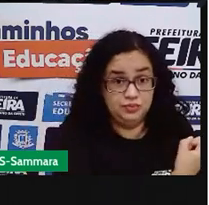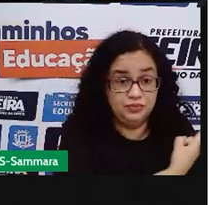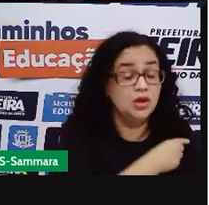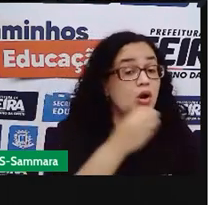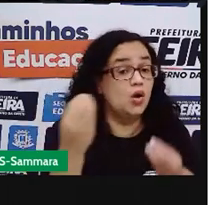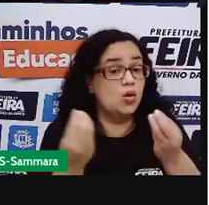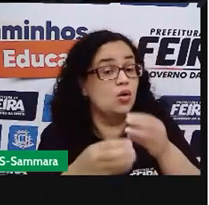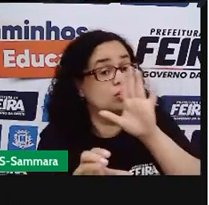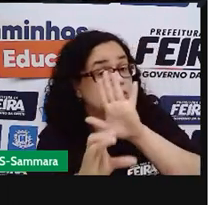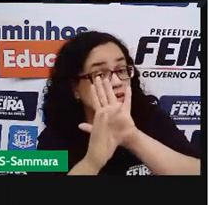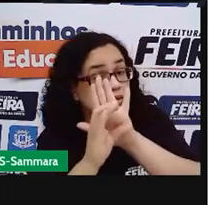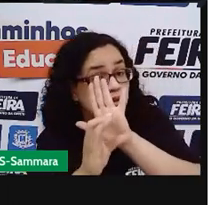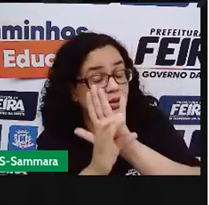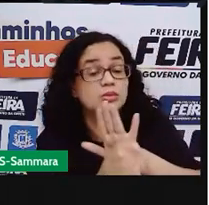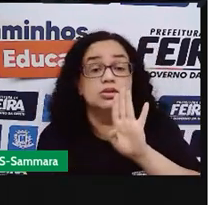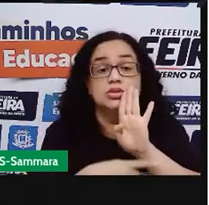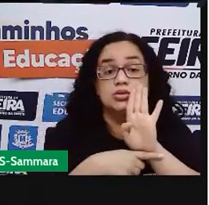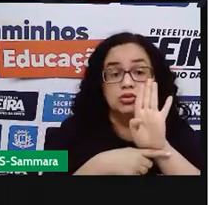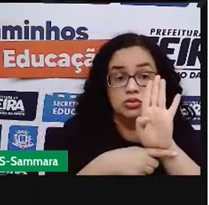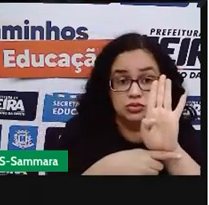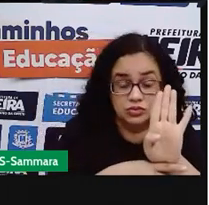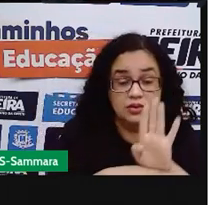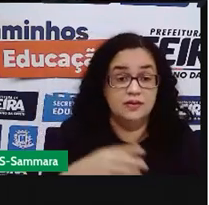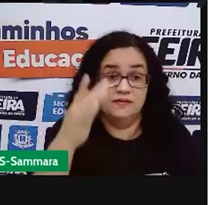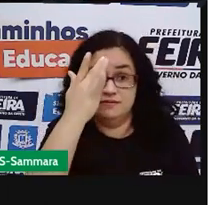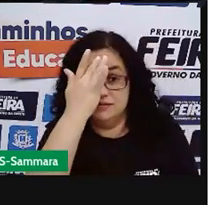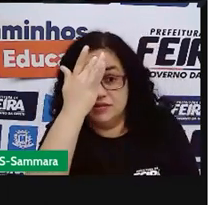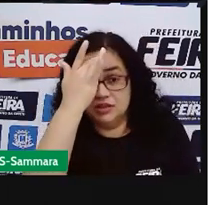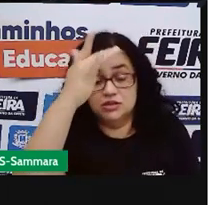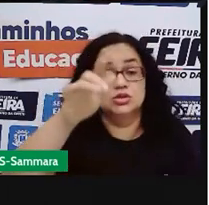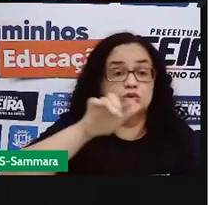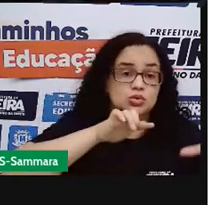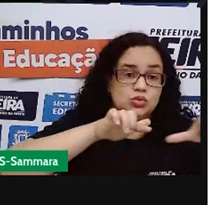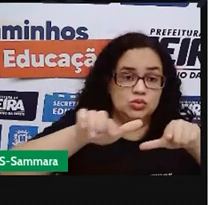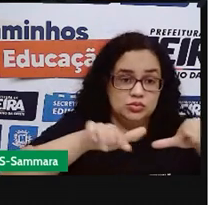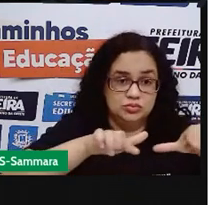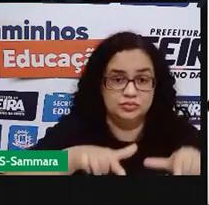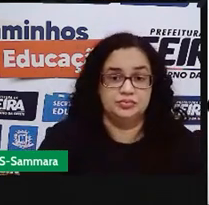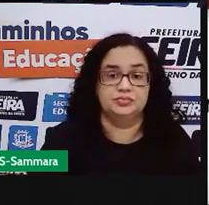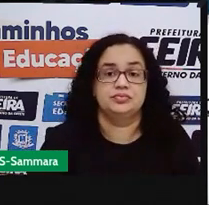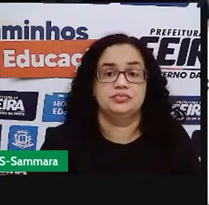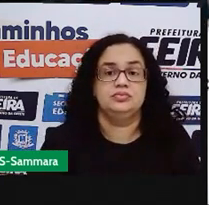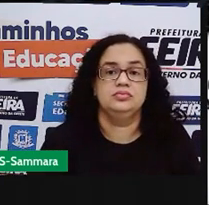da comunidade. E ajuda bastante. Facilita o trabalho dos coletores.